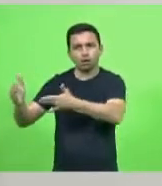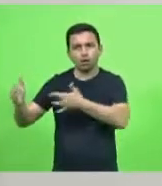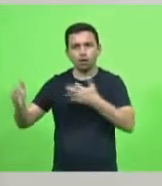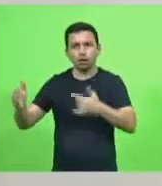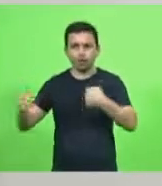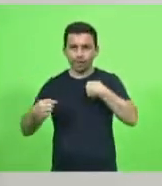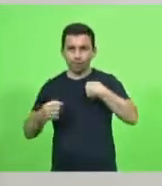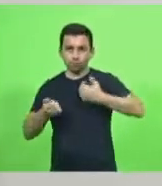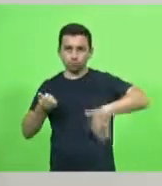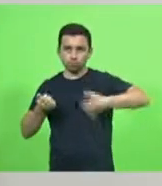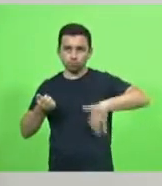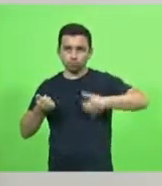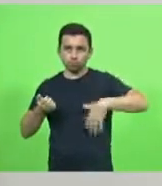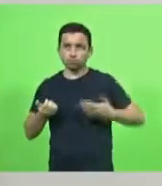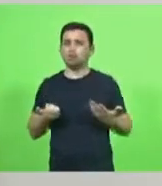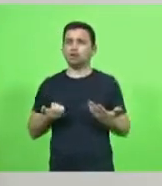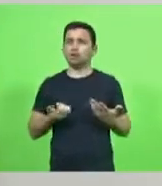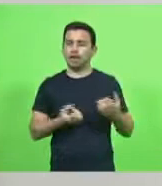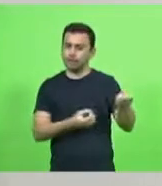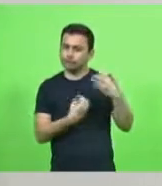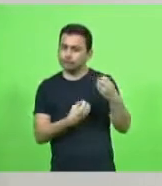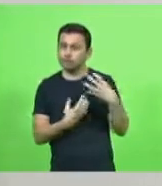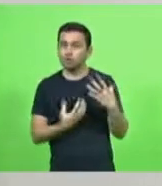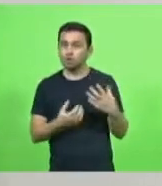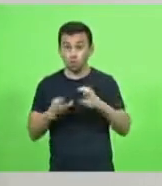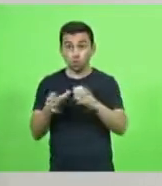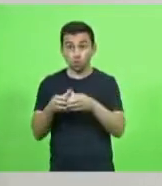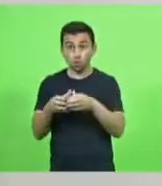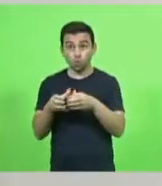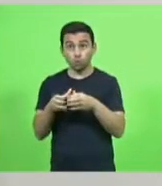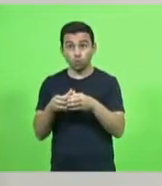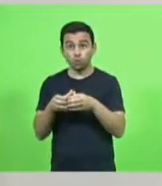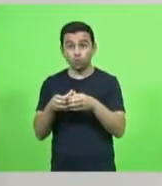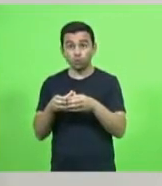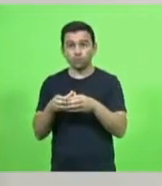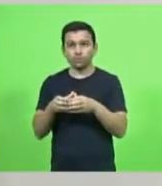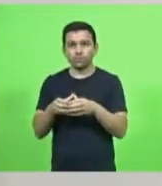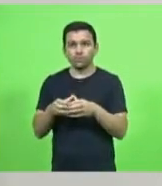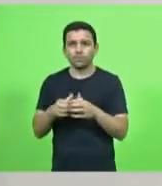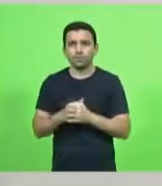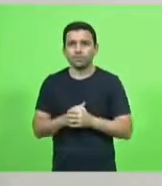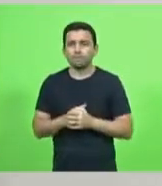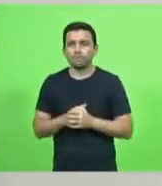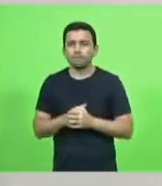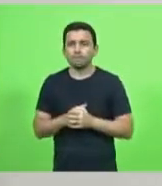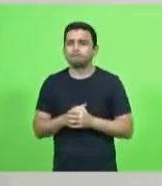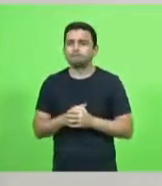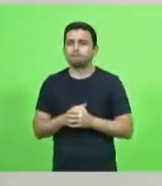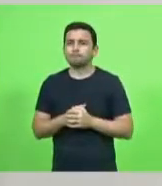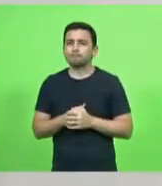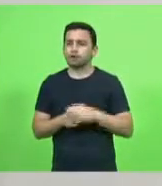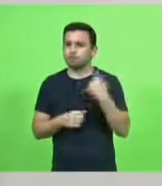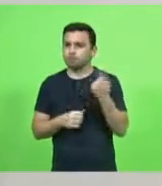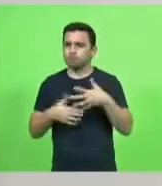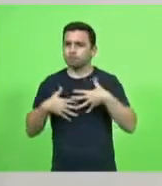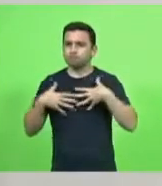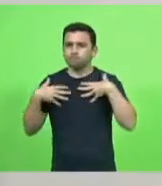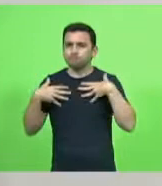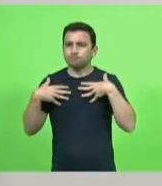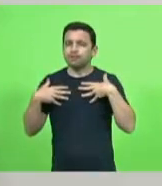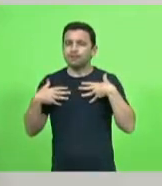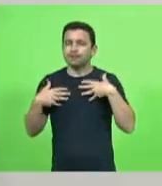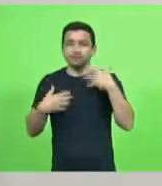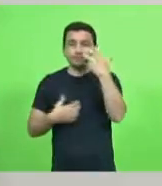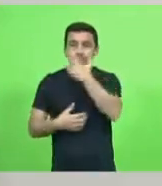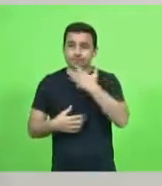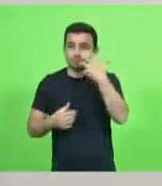cavaquinho depois harpa e esse grupo deputado presidente deputado Mauro nós tivemos a honra de cantar com